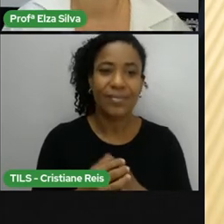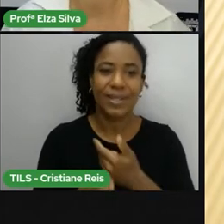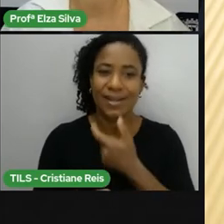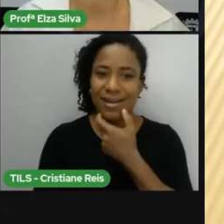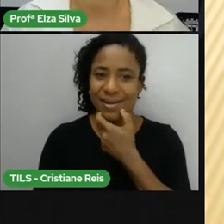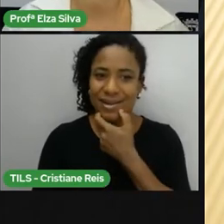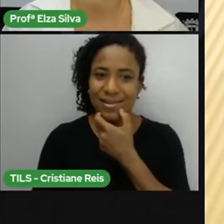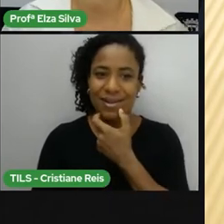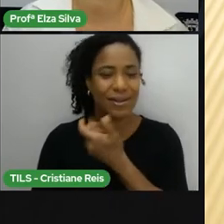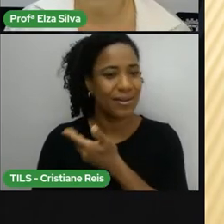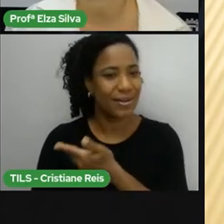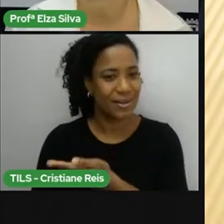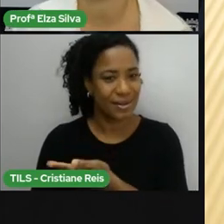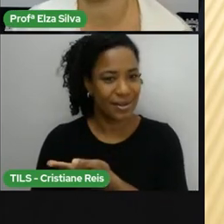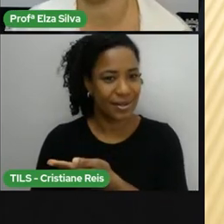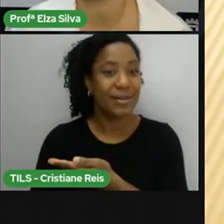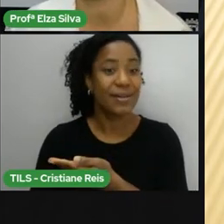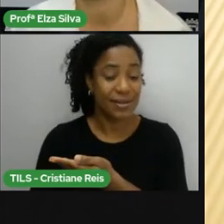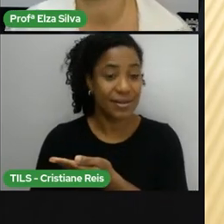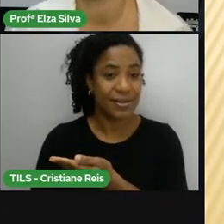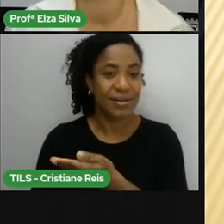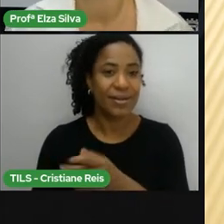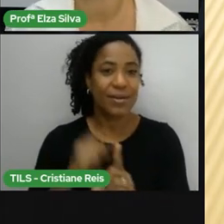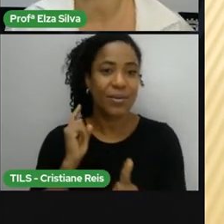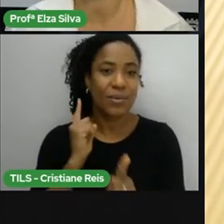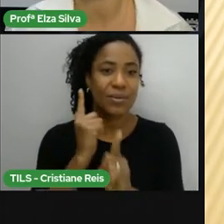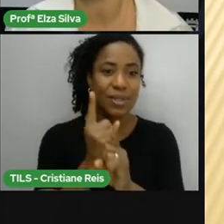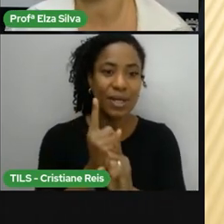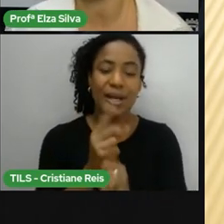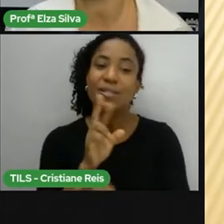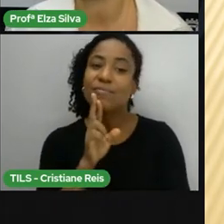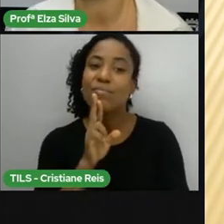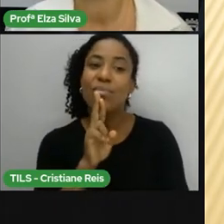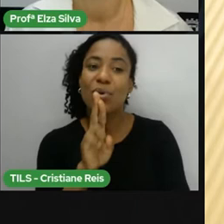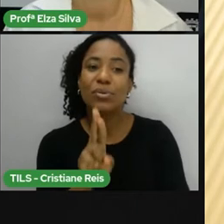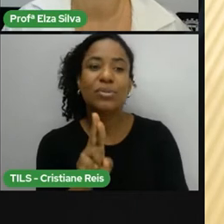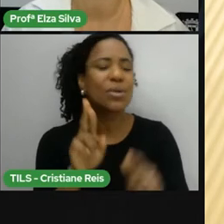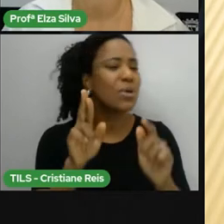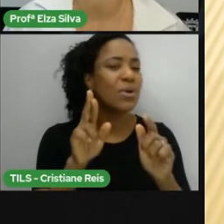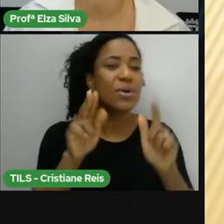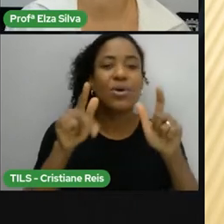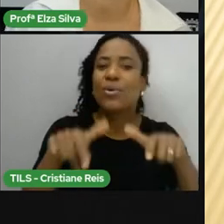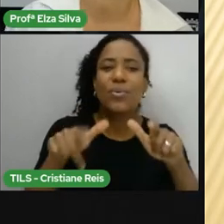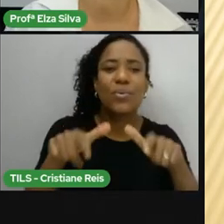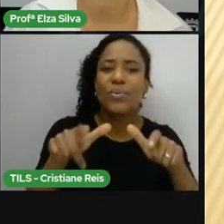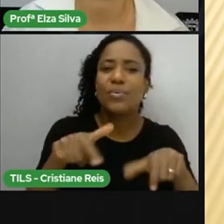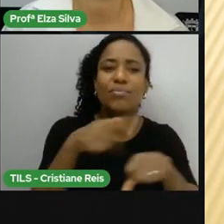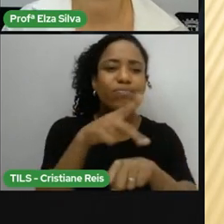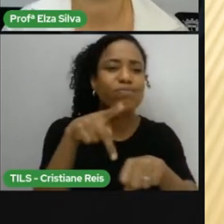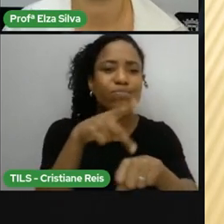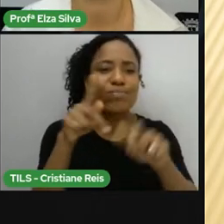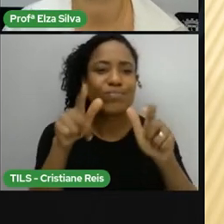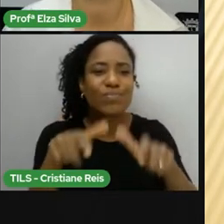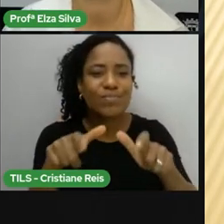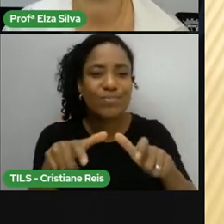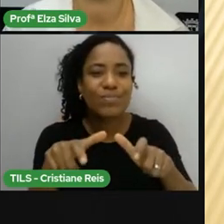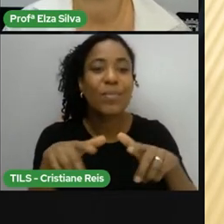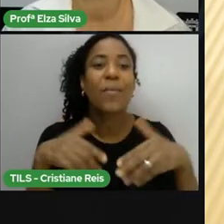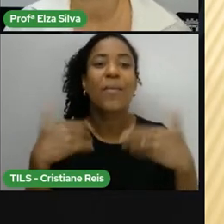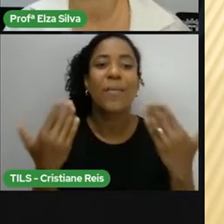Então a resposta Que você vai encontrar Na forca Está relacionada A esta pergunta